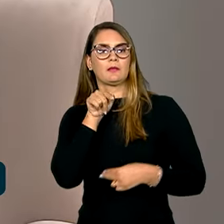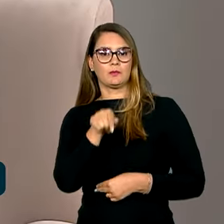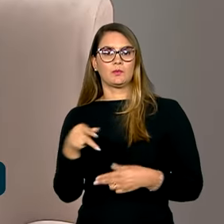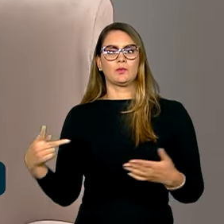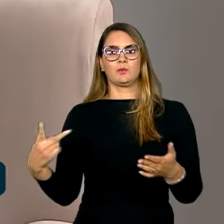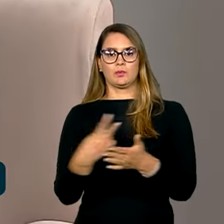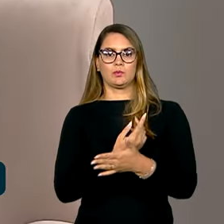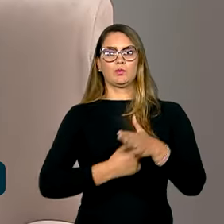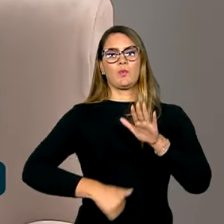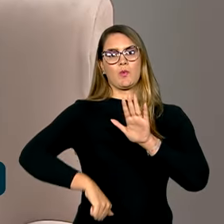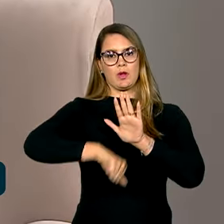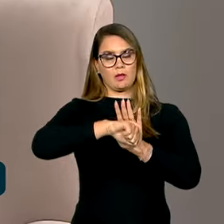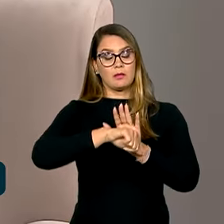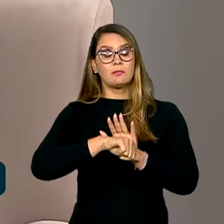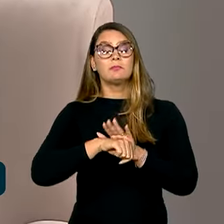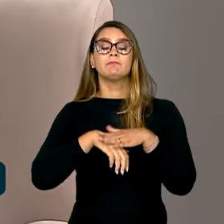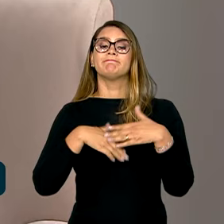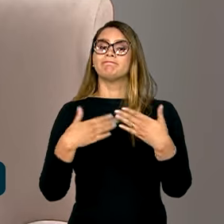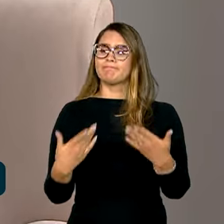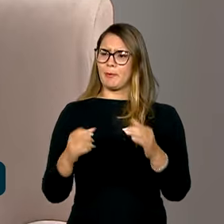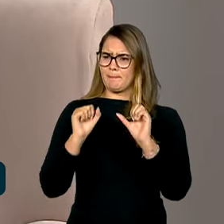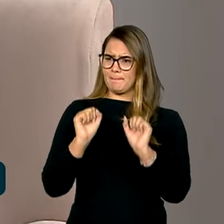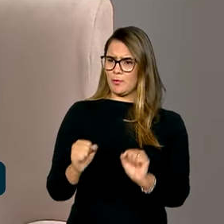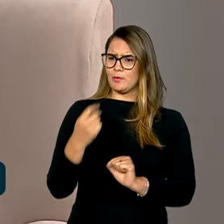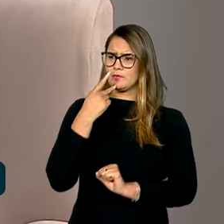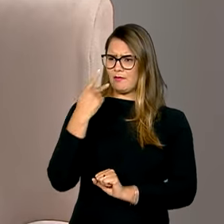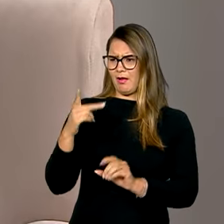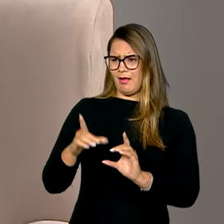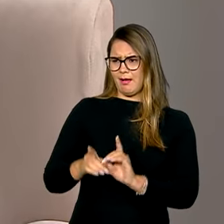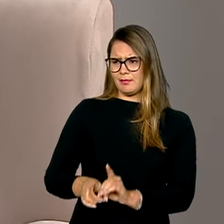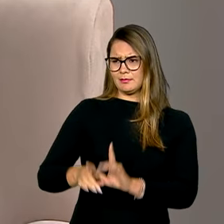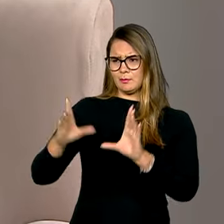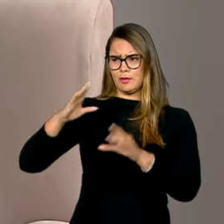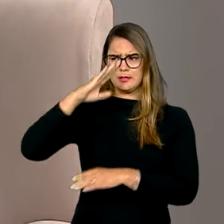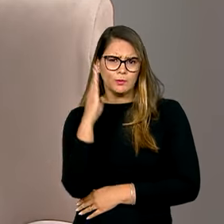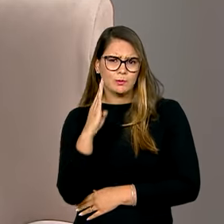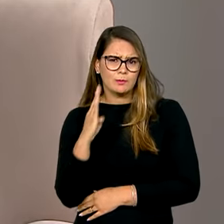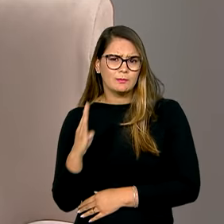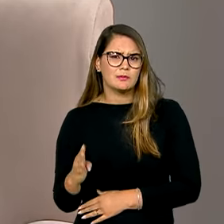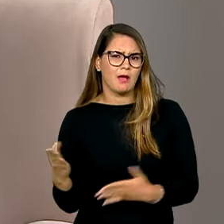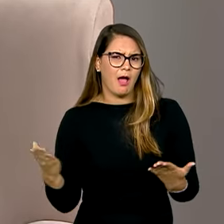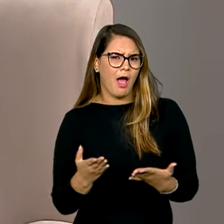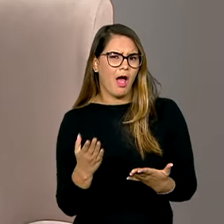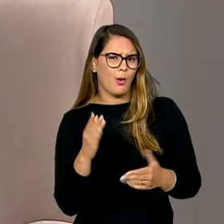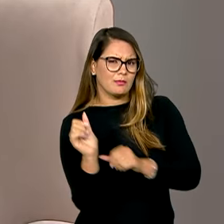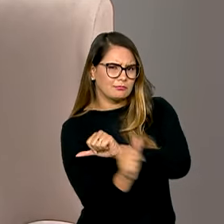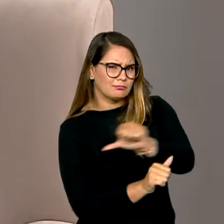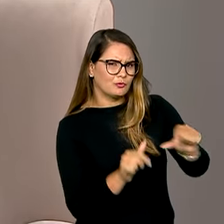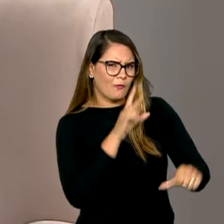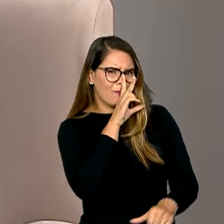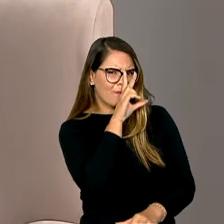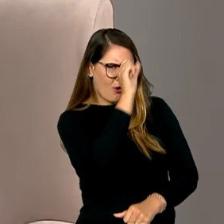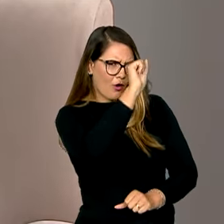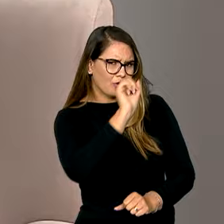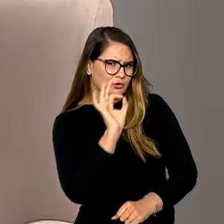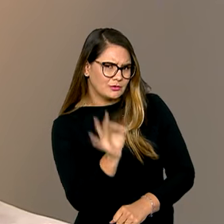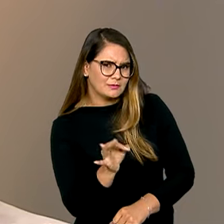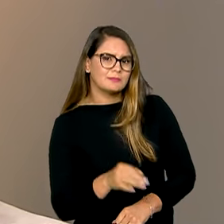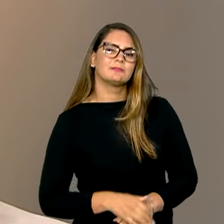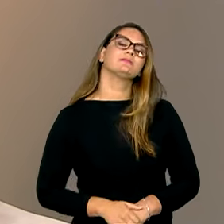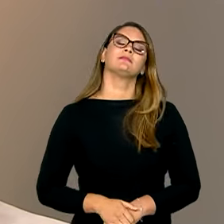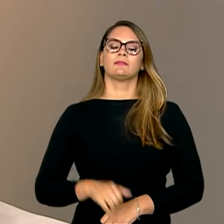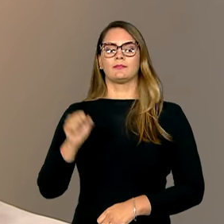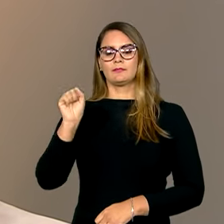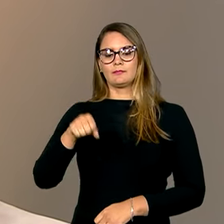criminosos, professor, já podemos dizer que a democracia brasileira saiu mais falecida depois desse episódio? Sim.